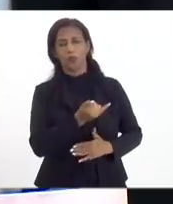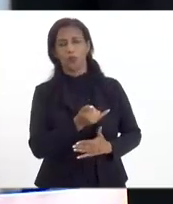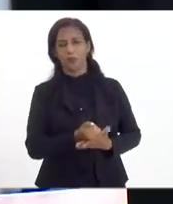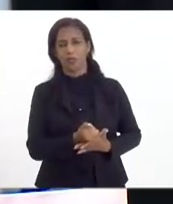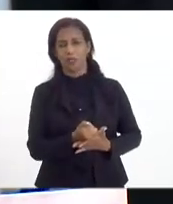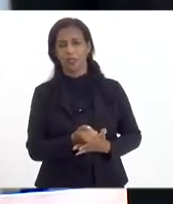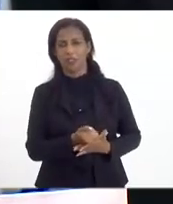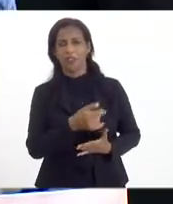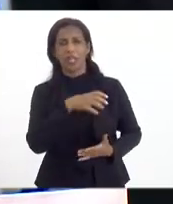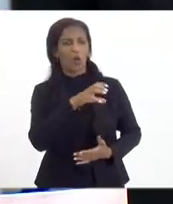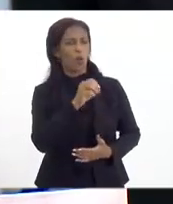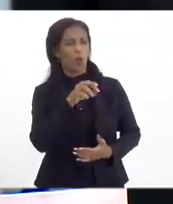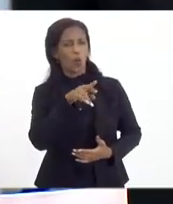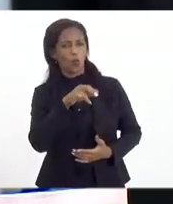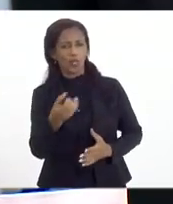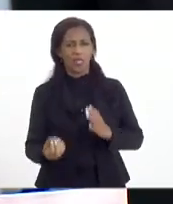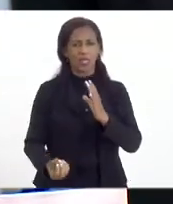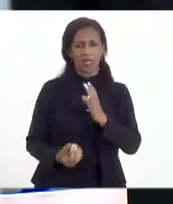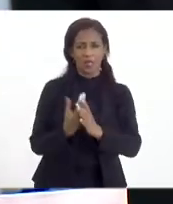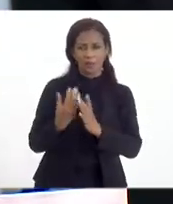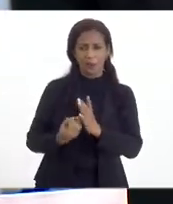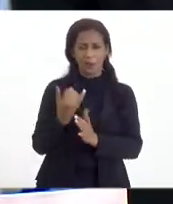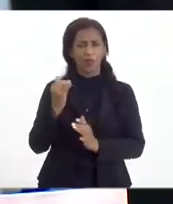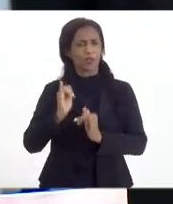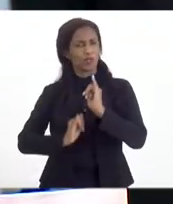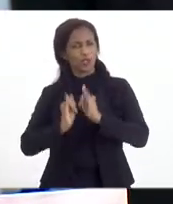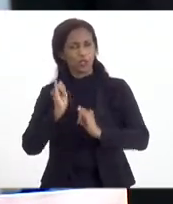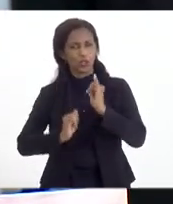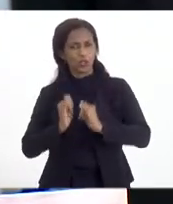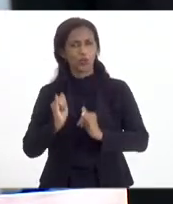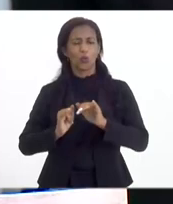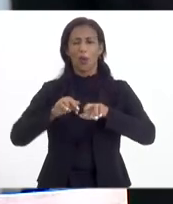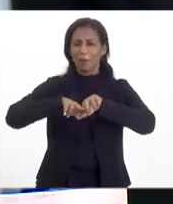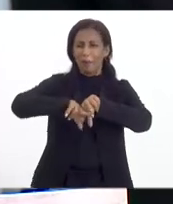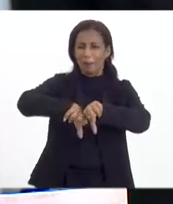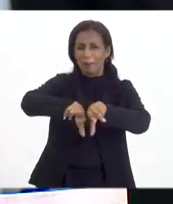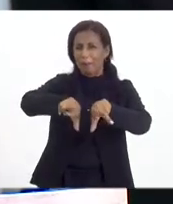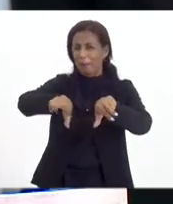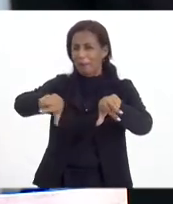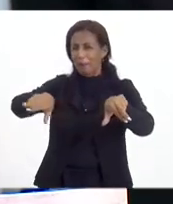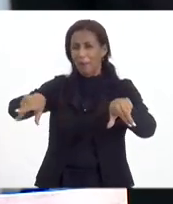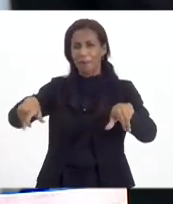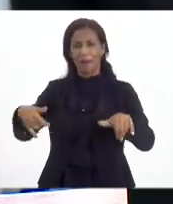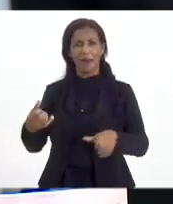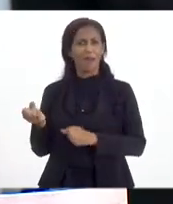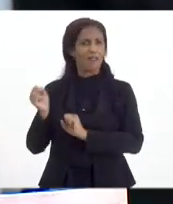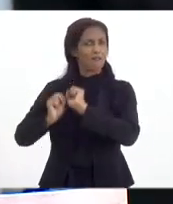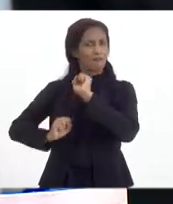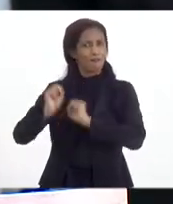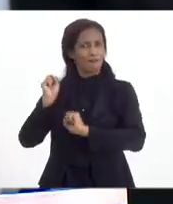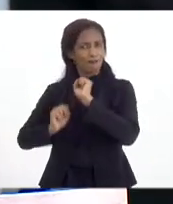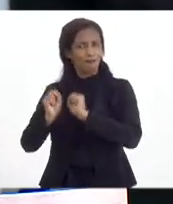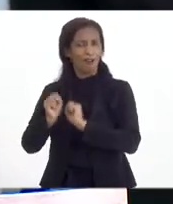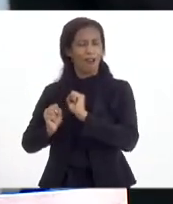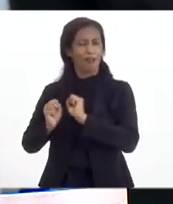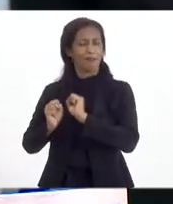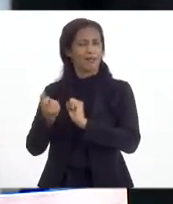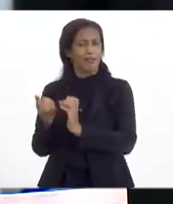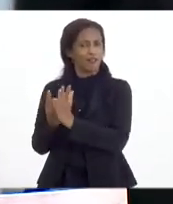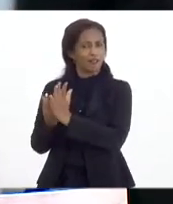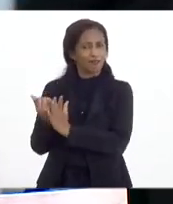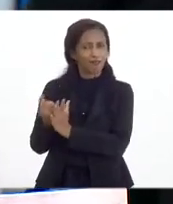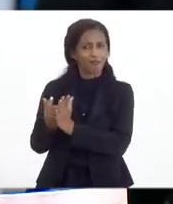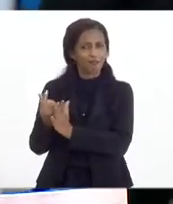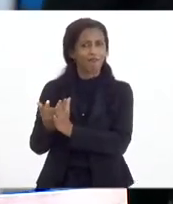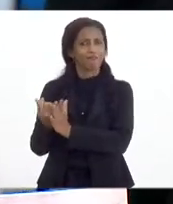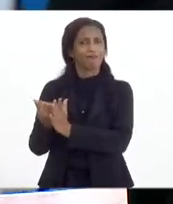É o terminal de contêiner, é a produção de sabonarismo naval, é o nuclepe que está aqui com a fábrica de bens de capital por encomenda, poderosa, que pode